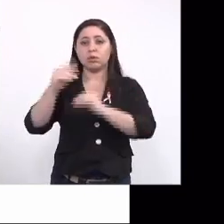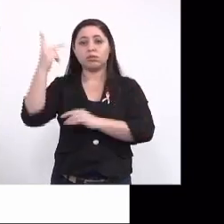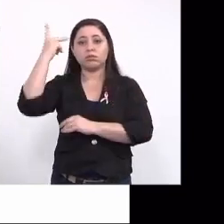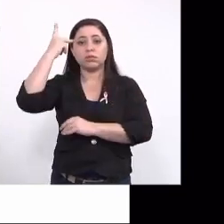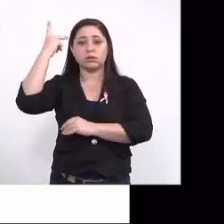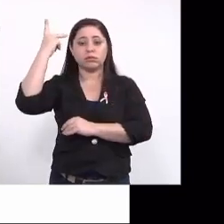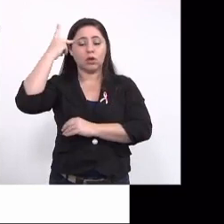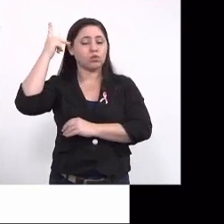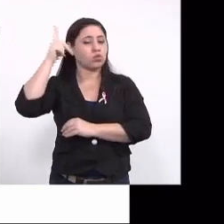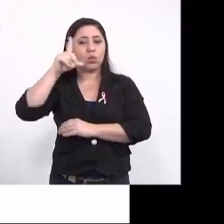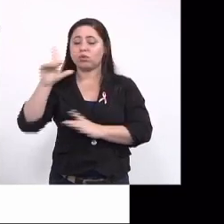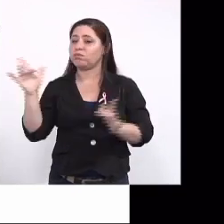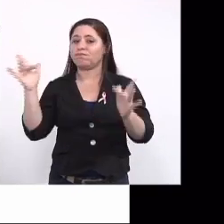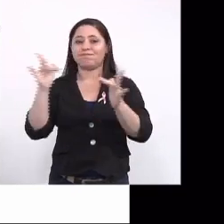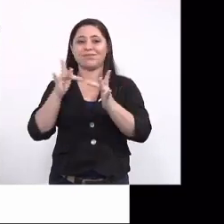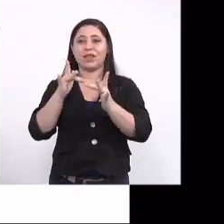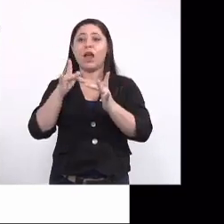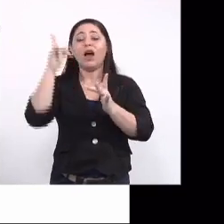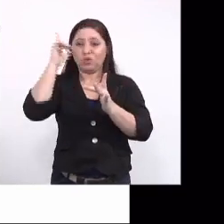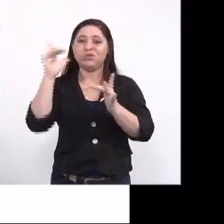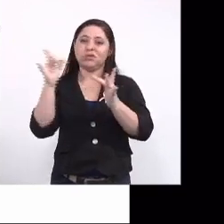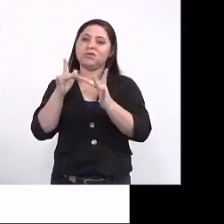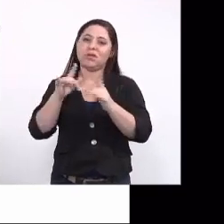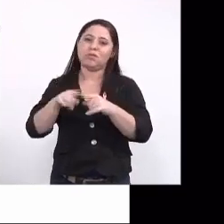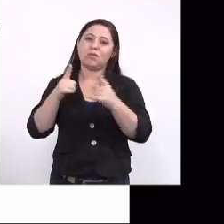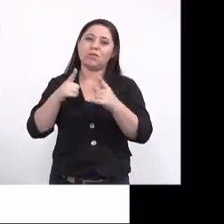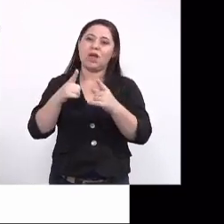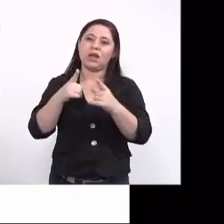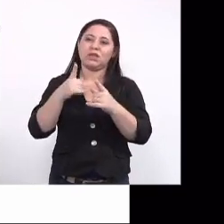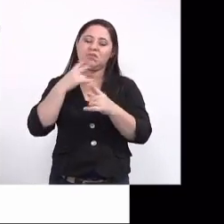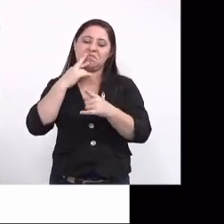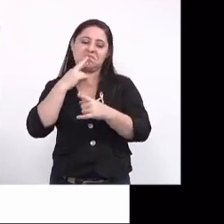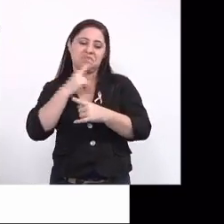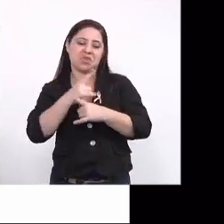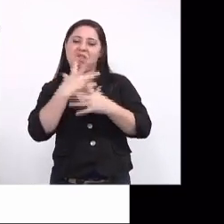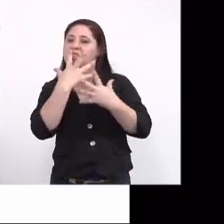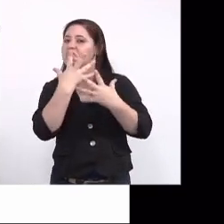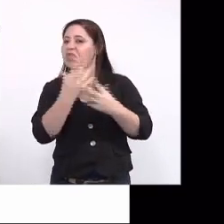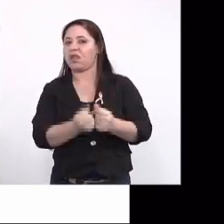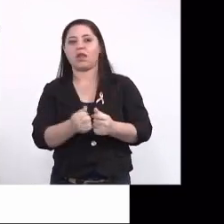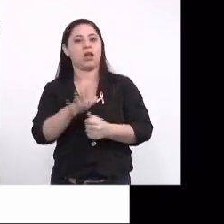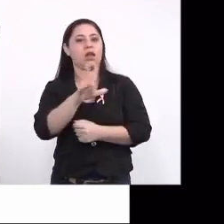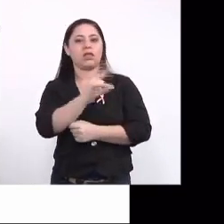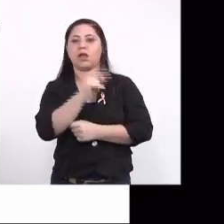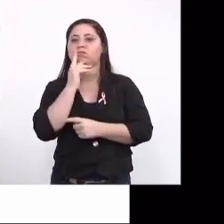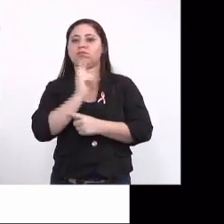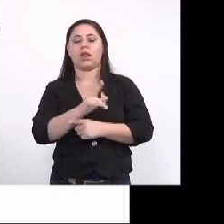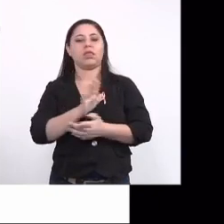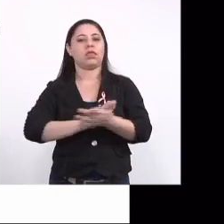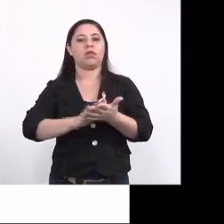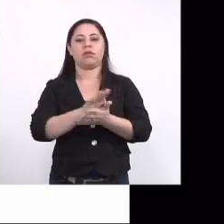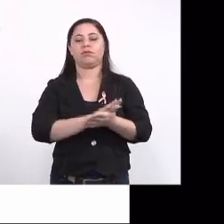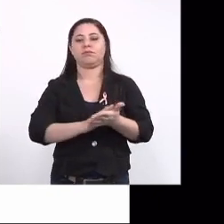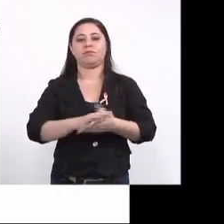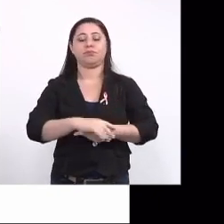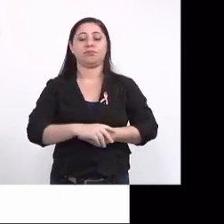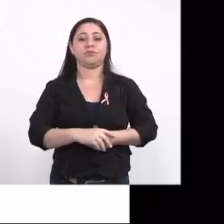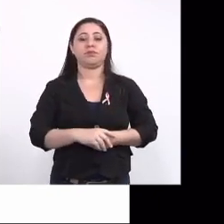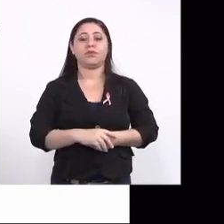conseguiu contato, mas ela se recusou a fornecer informação para a pesquisa. Então, a gente teve esse caso de perda.